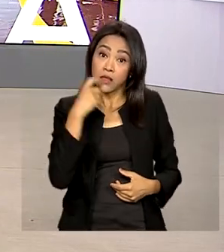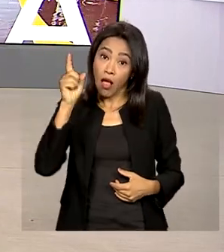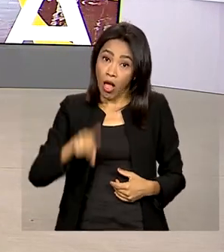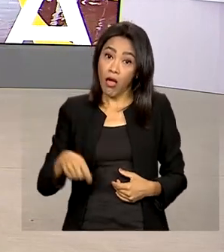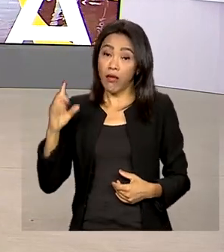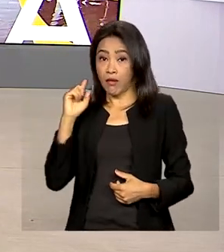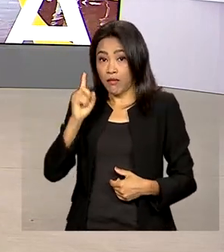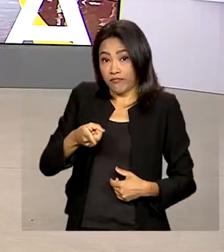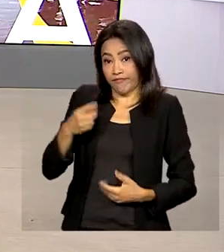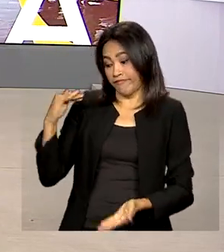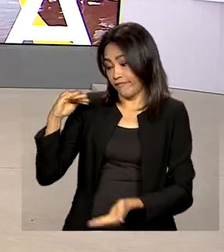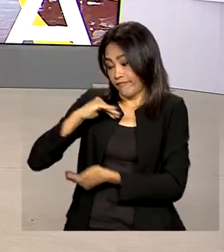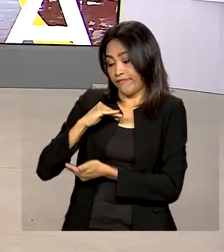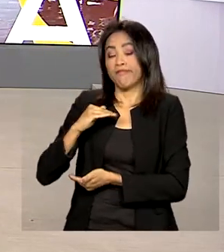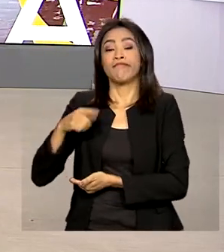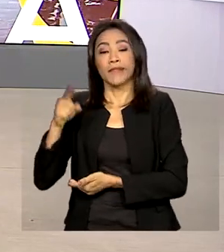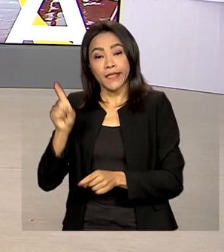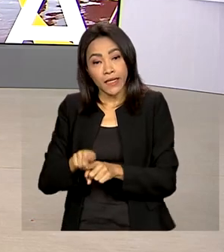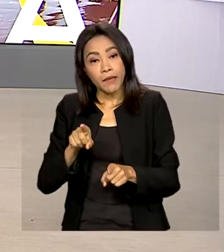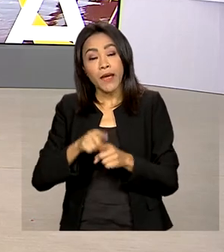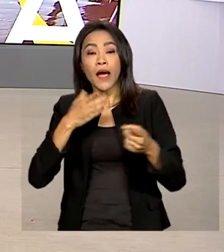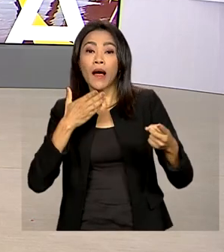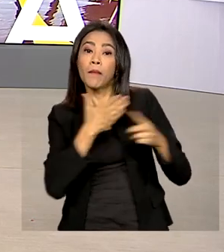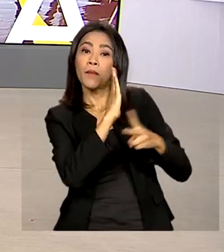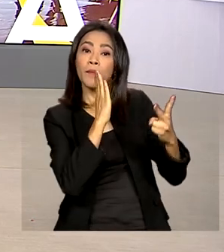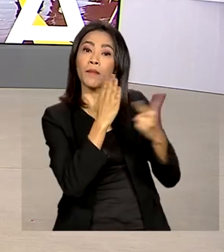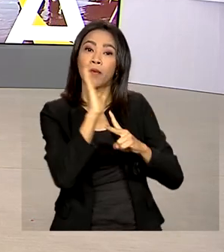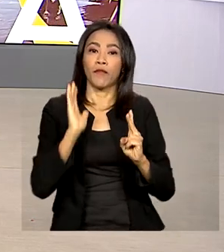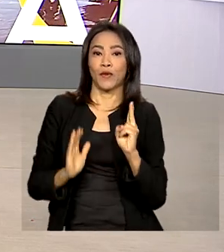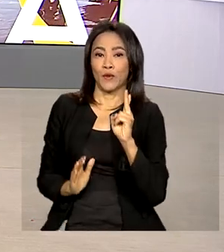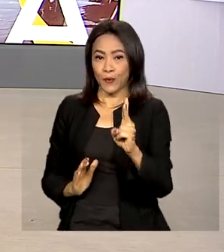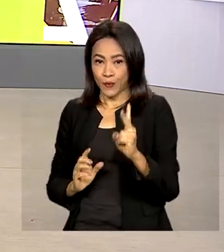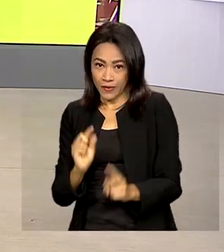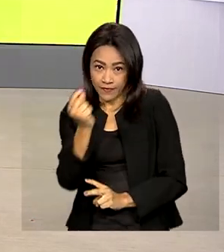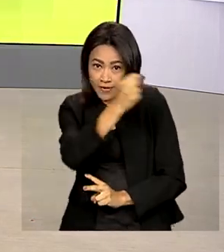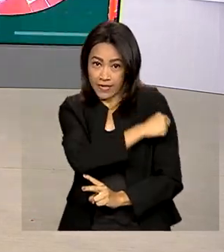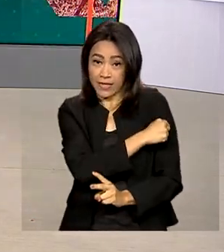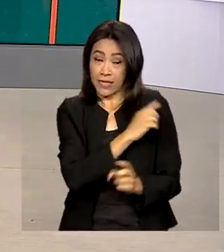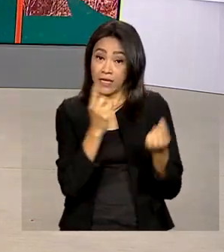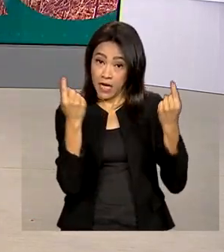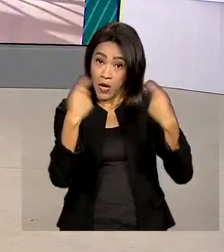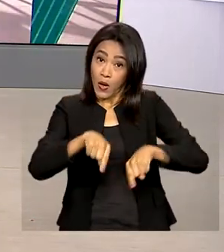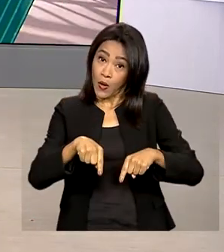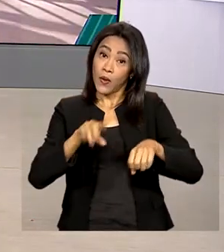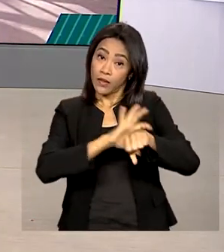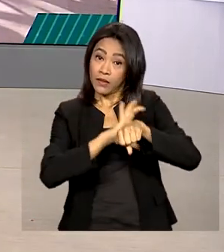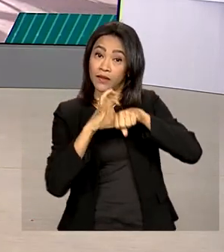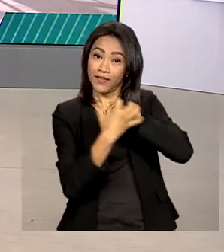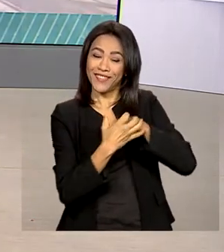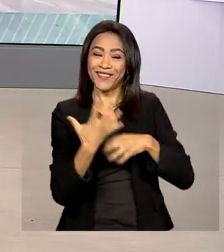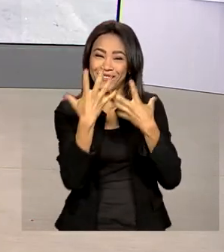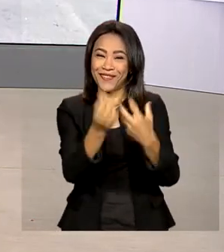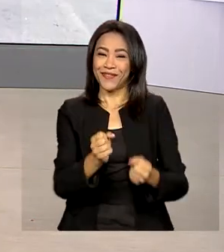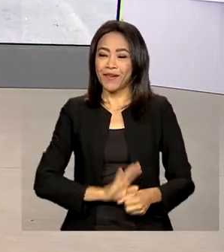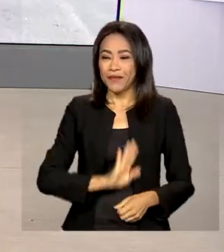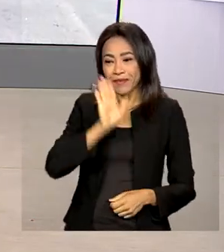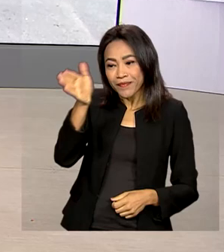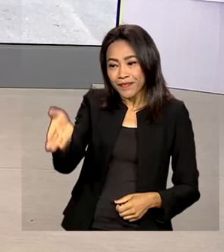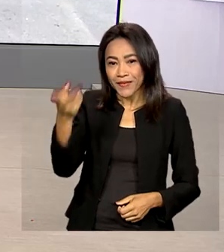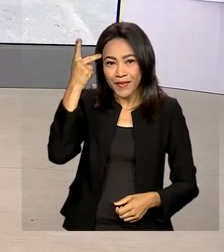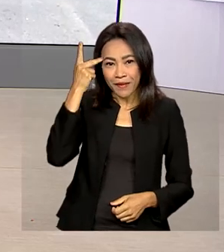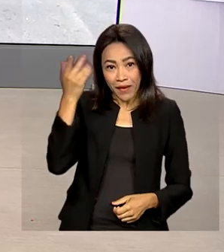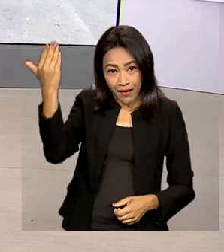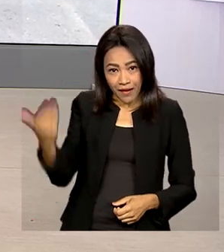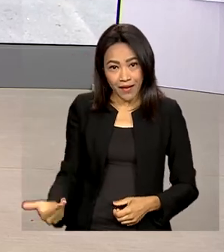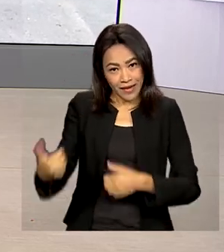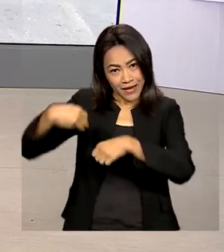que também aprovou o uso emergencial de duas vacinas bivalentes contra a Covid-19. Vamos a São Paulo. Júlia Ballarini